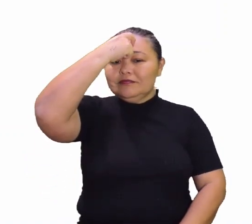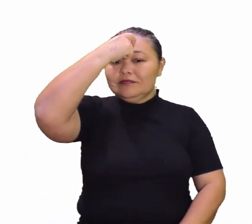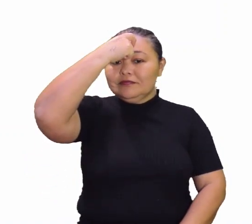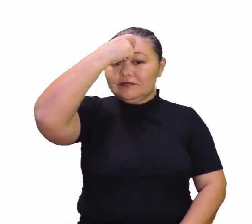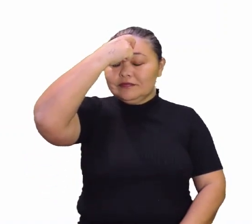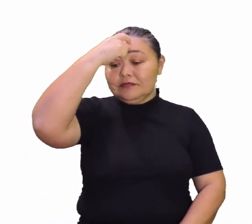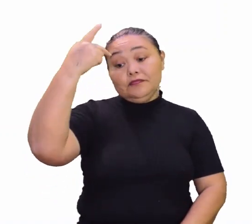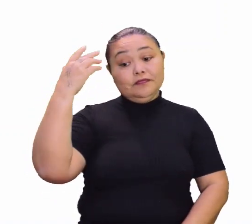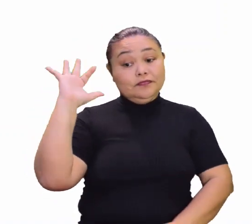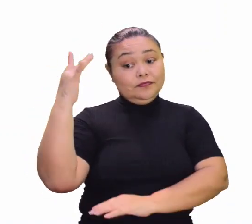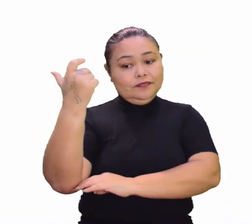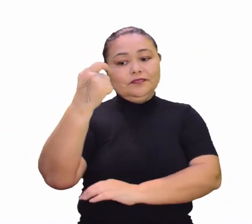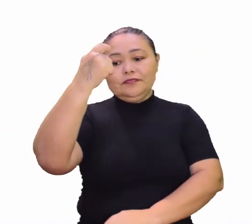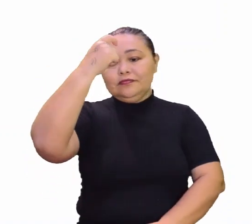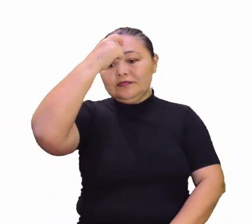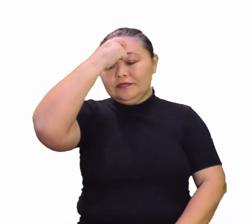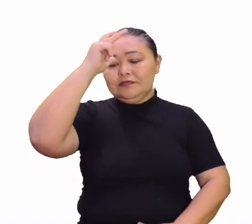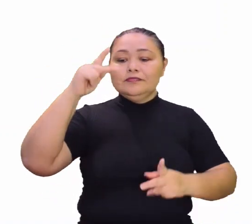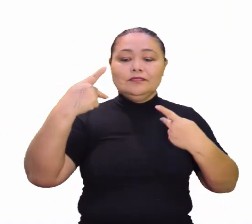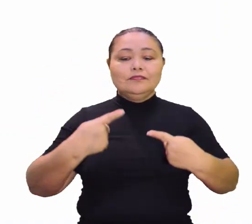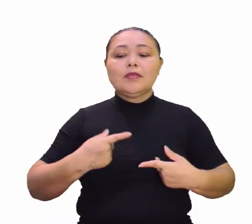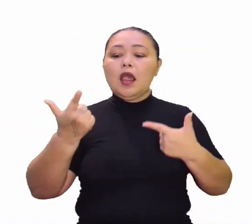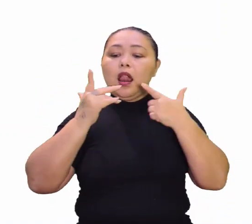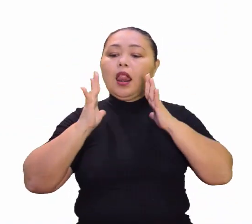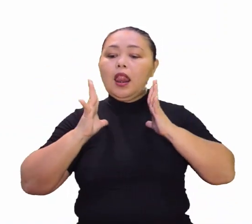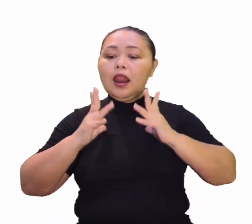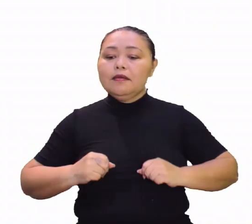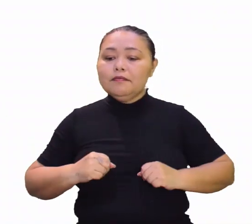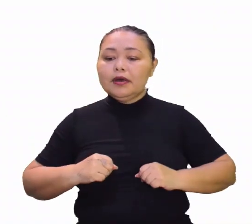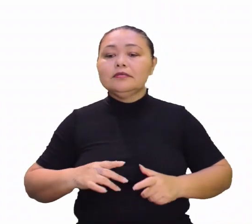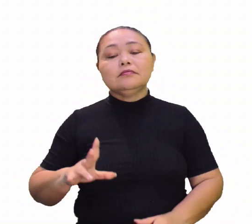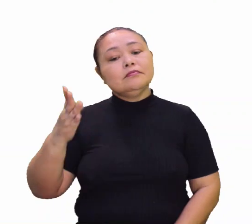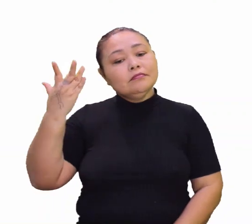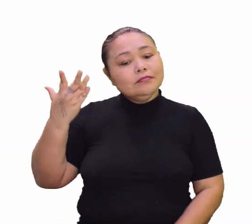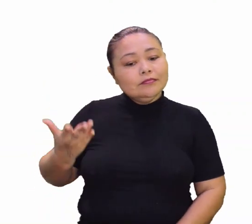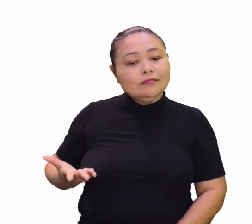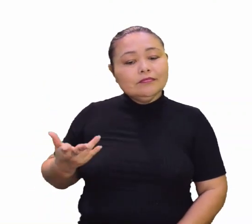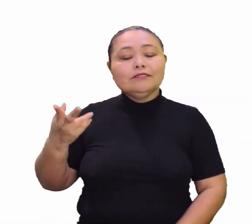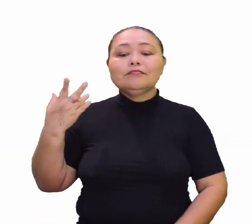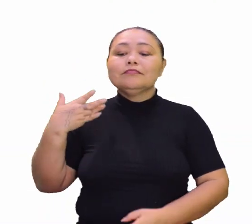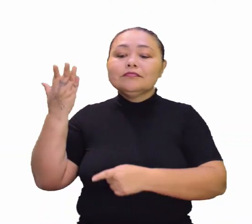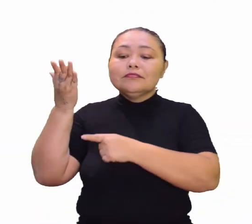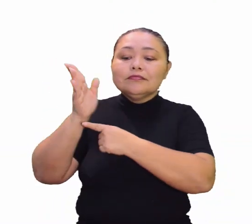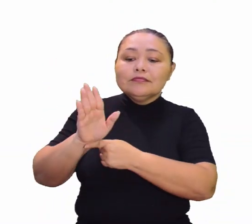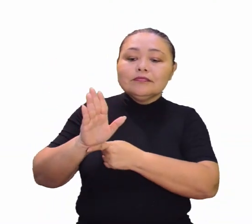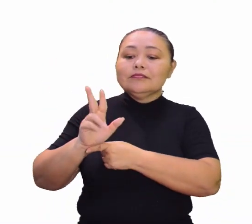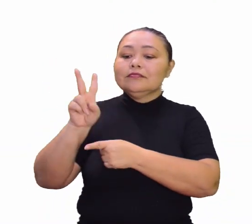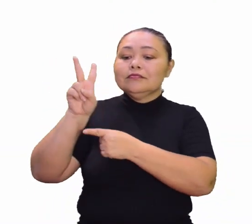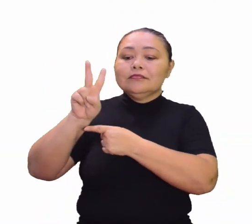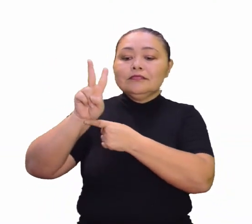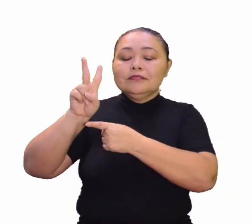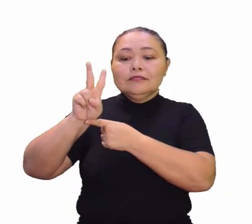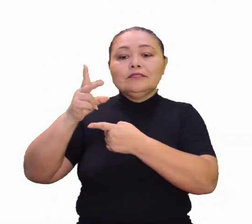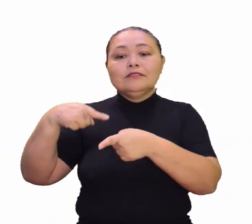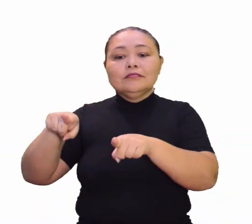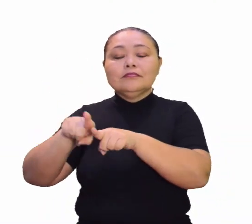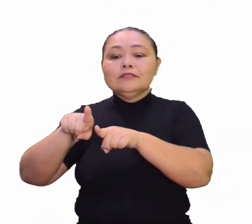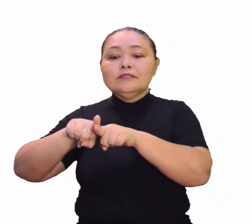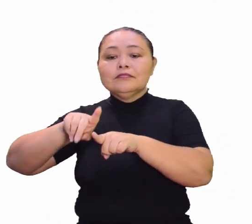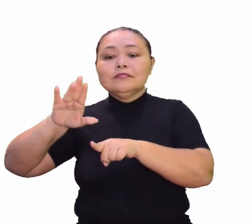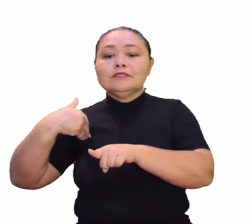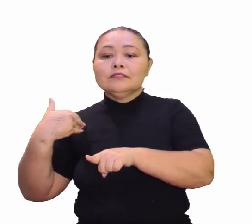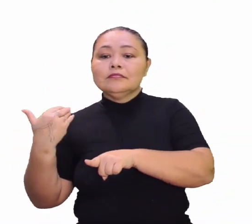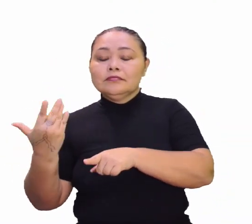e a mata verde, né, e a consciência do ser humano limpa. Então, para isso, ajude a preservar, né, professor Jorge? Temos campanha da